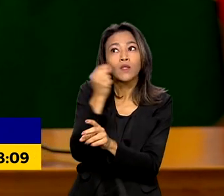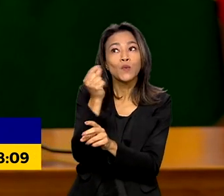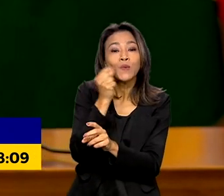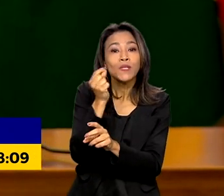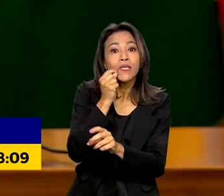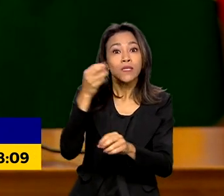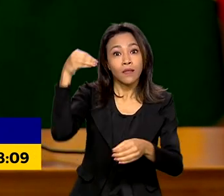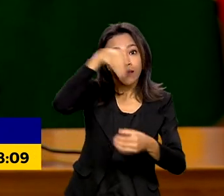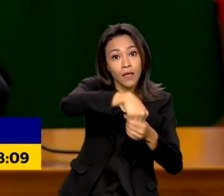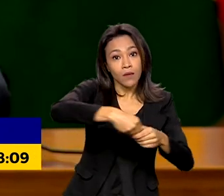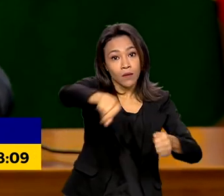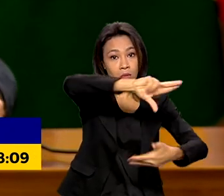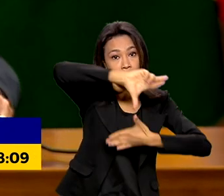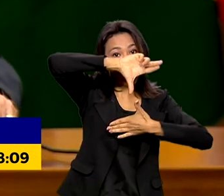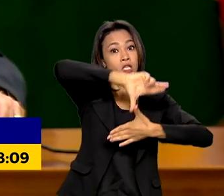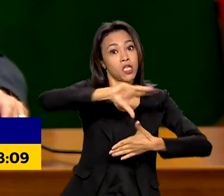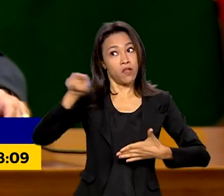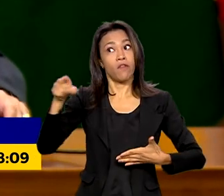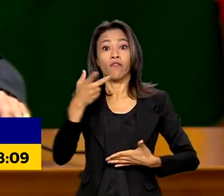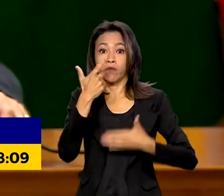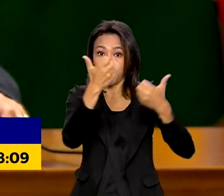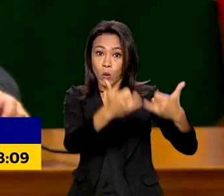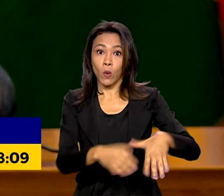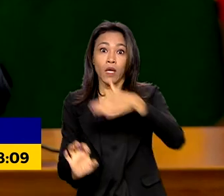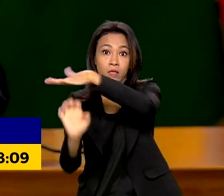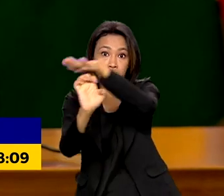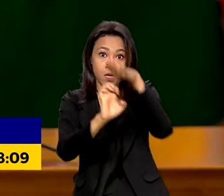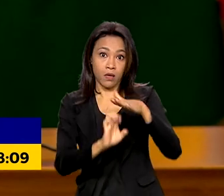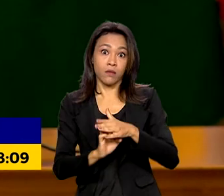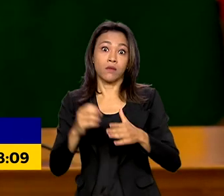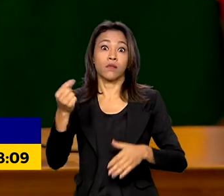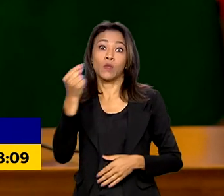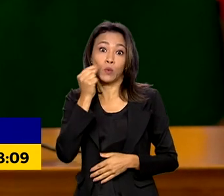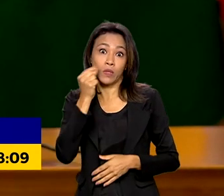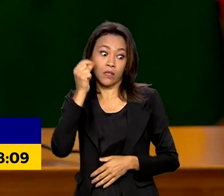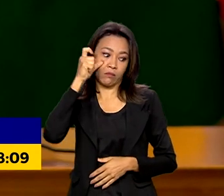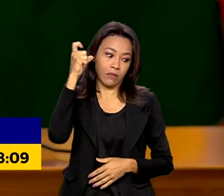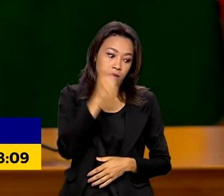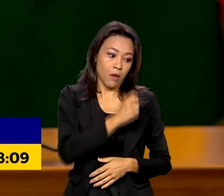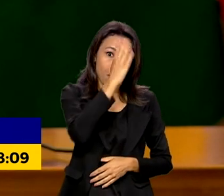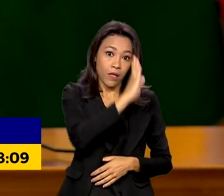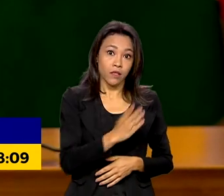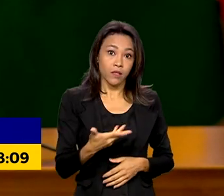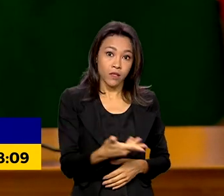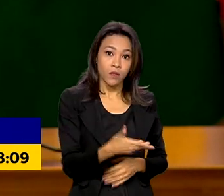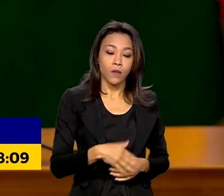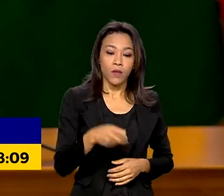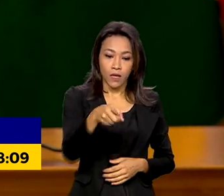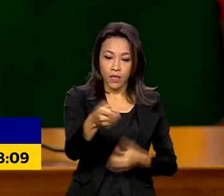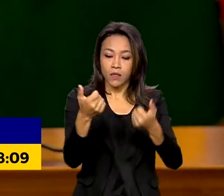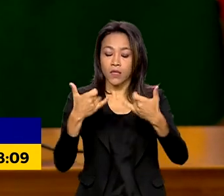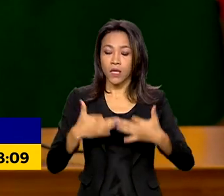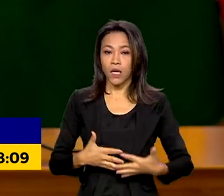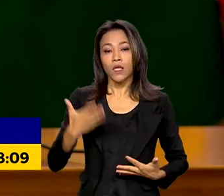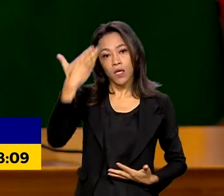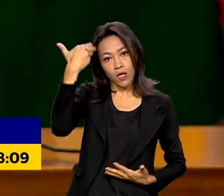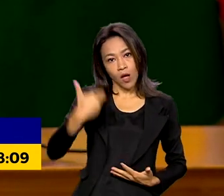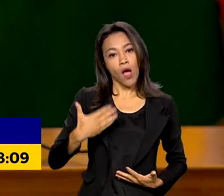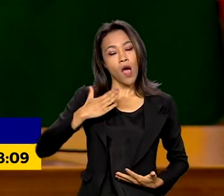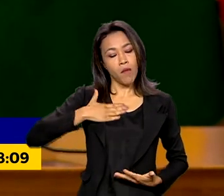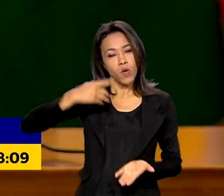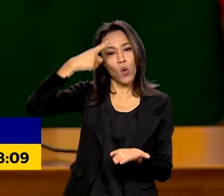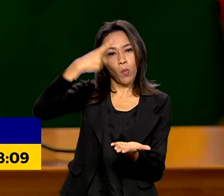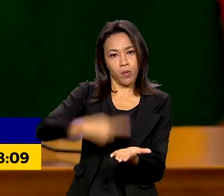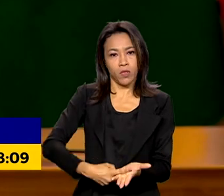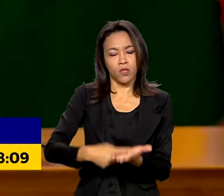interesse dos empresários suíços em investir no Brasil. Eu estou convencido que a minha missão oficial no Brasil, que é de